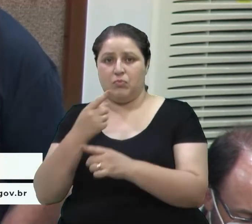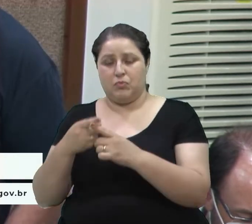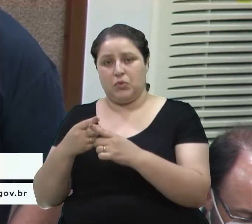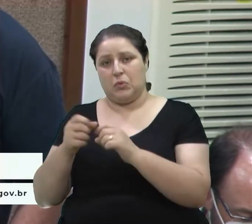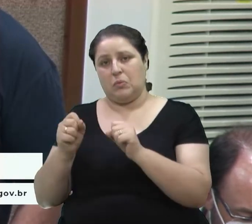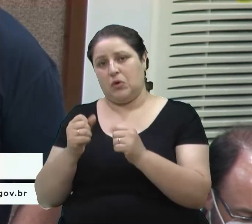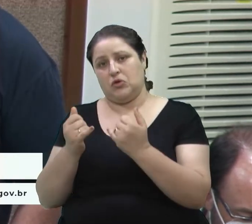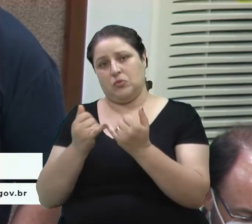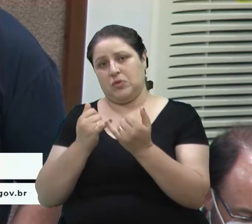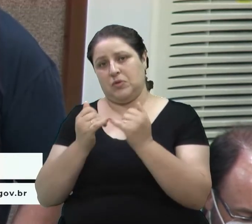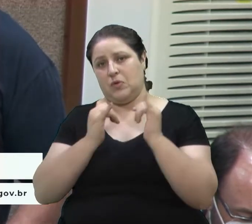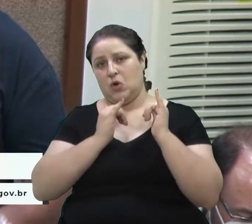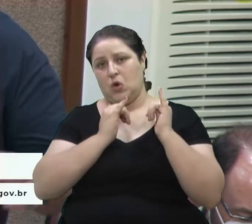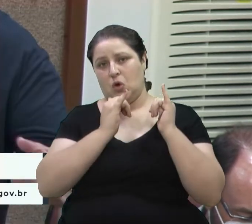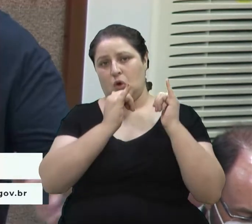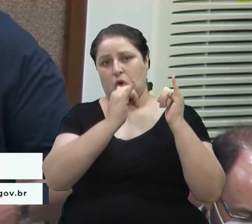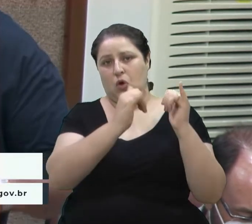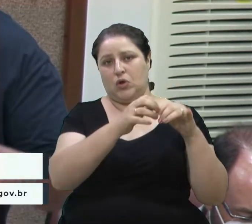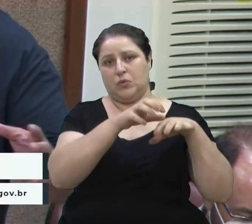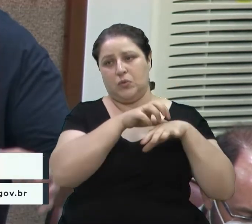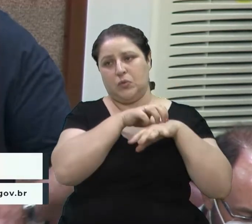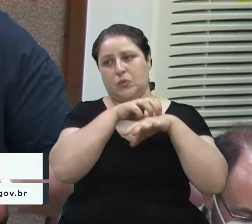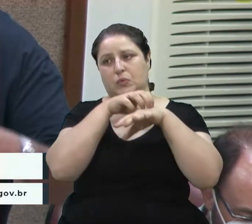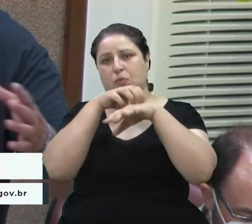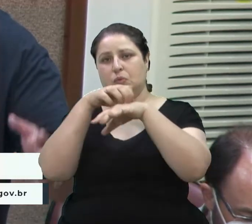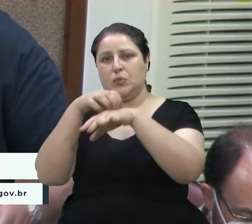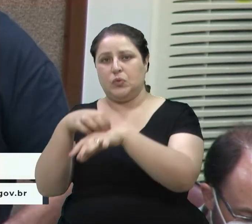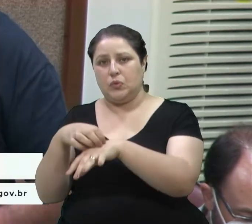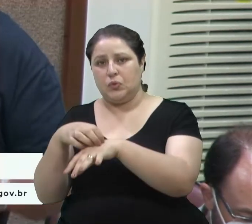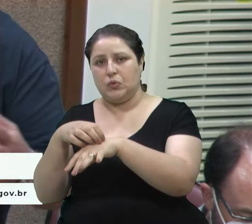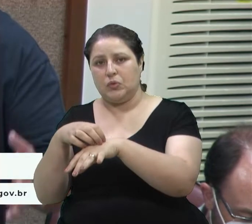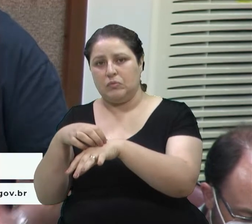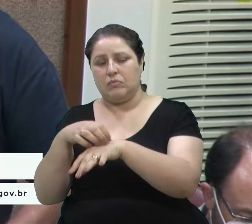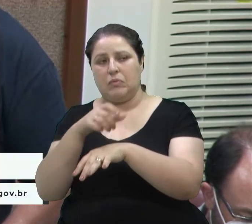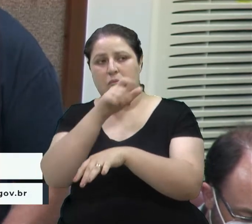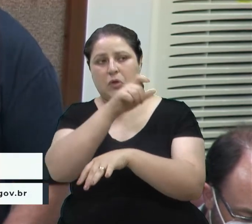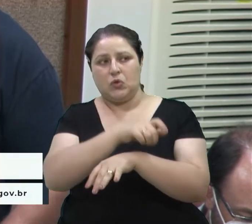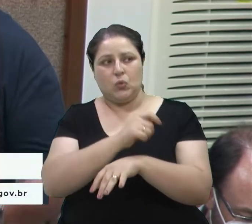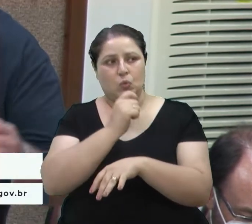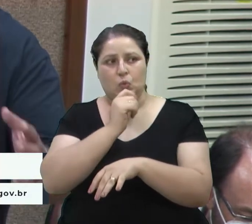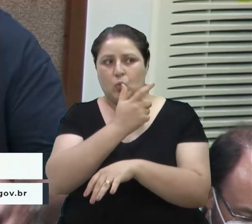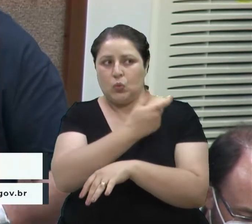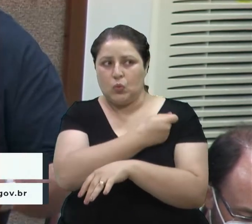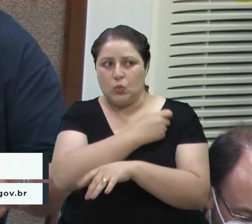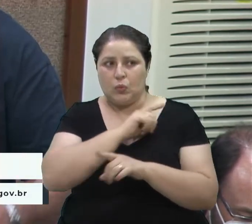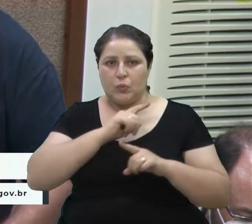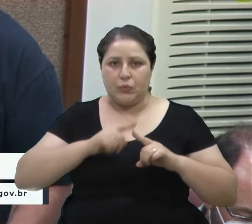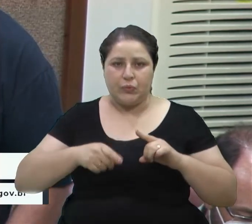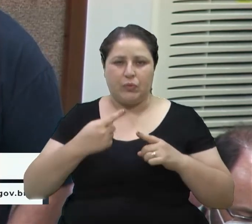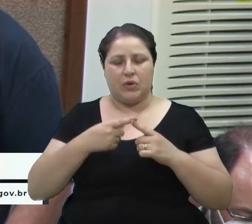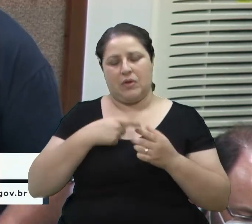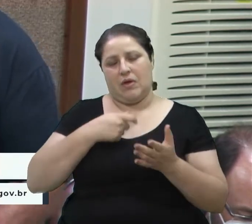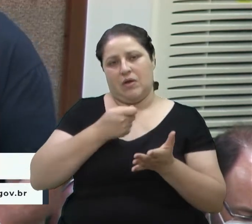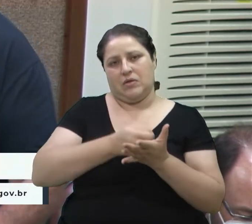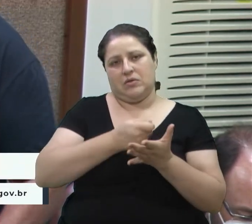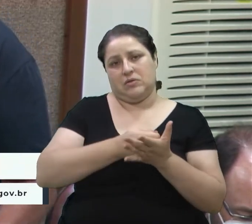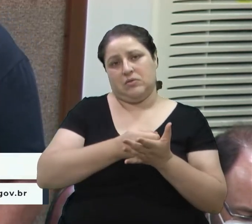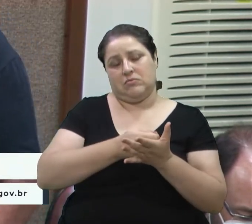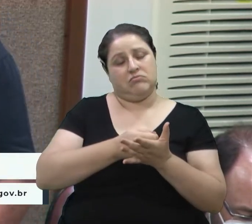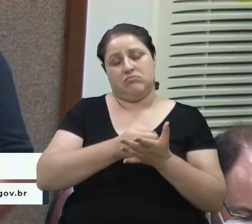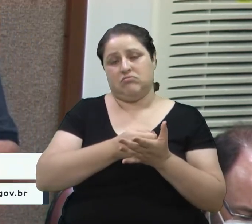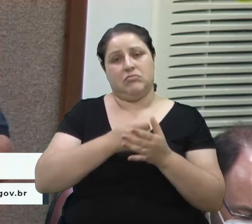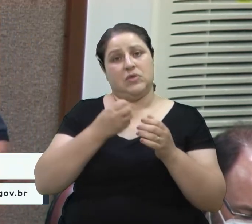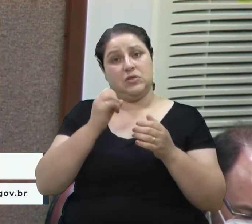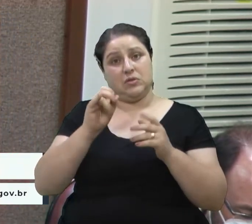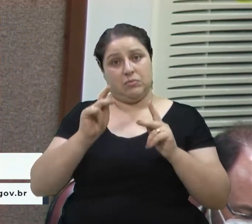excursão lá, chegou uma excursão, ah, isso aí não vão entrar, não sei o quê, vai ser exigido isso, aquilo, não, quem quiser se vacinar,